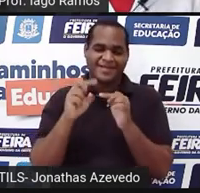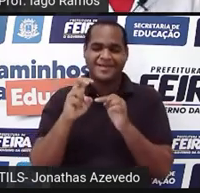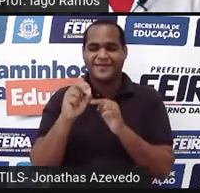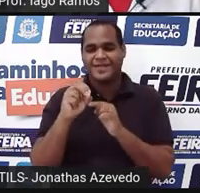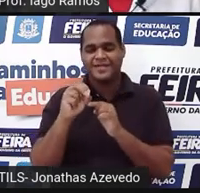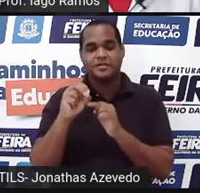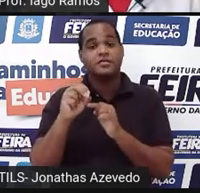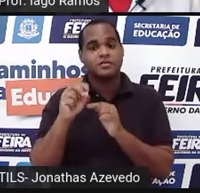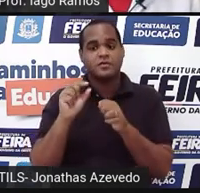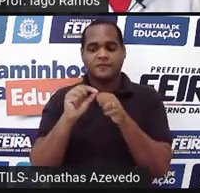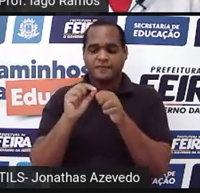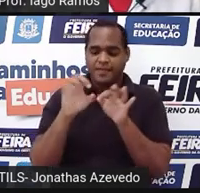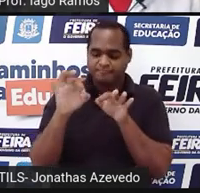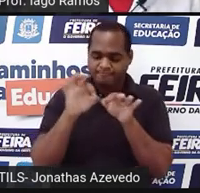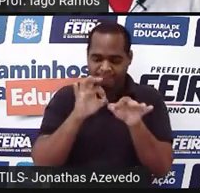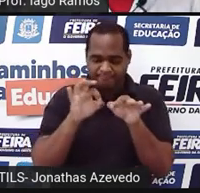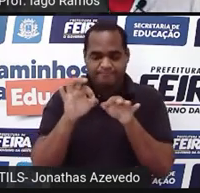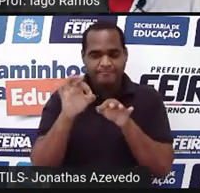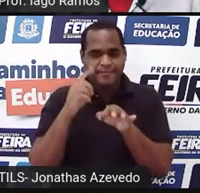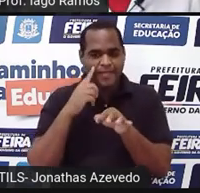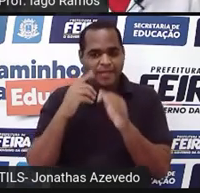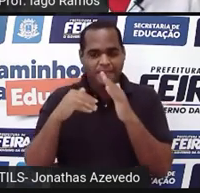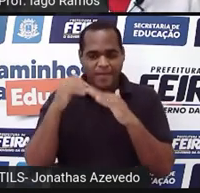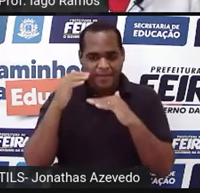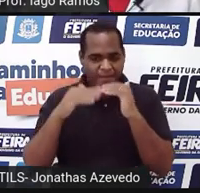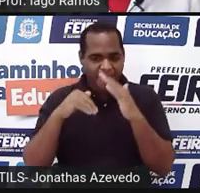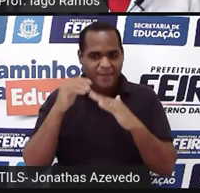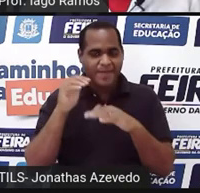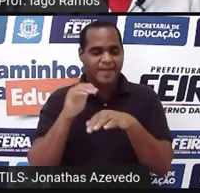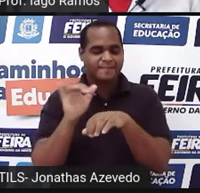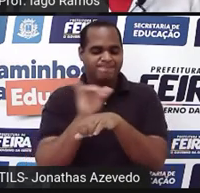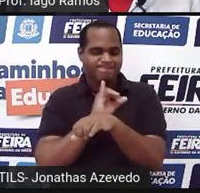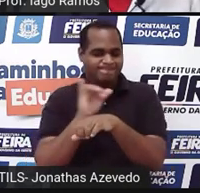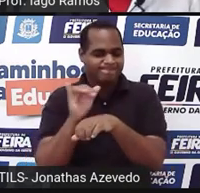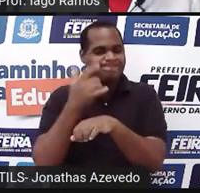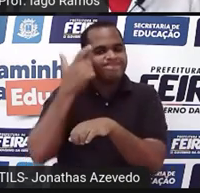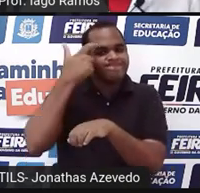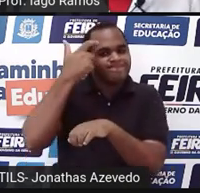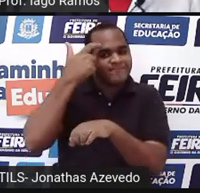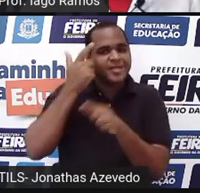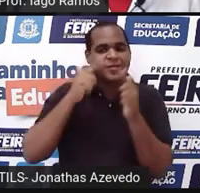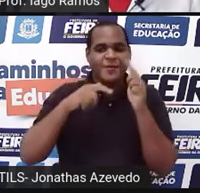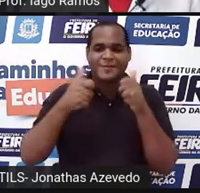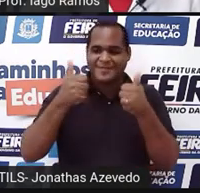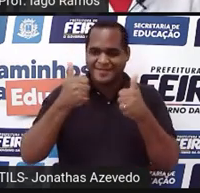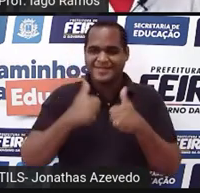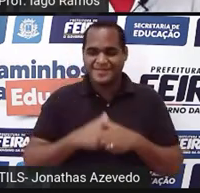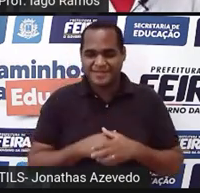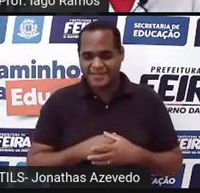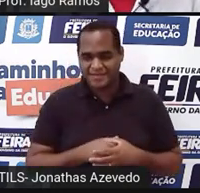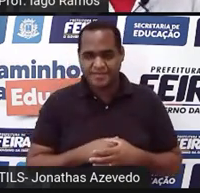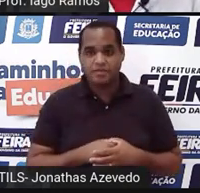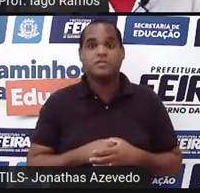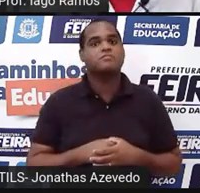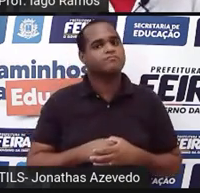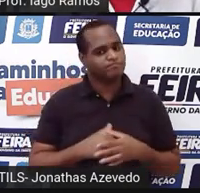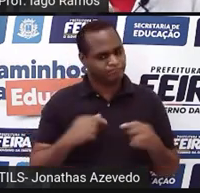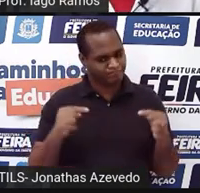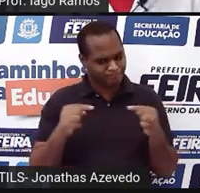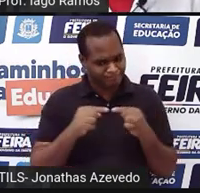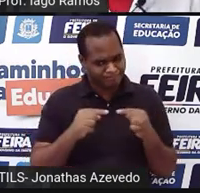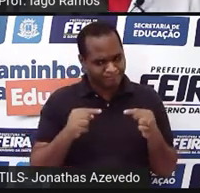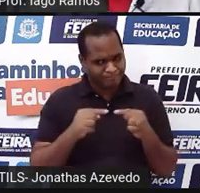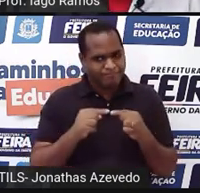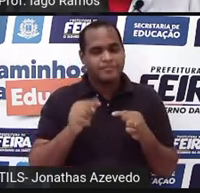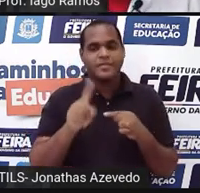usando aí a nossa habilidade de calcular mentalmente. Certo? Funciona, sim, também